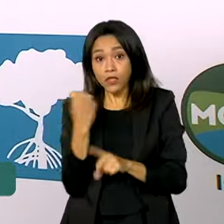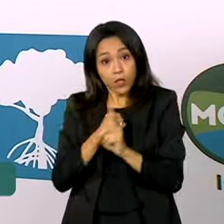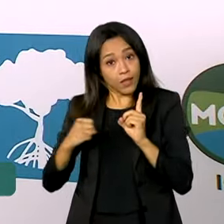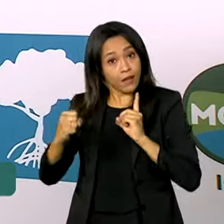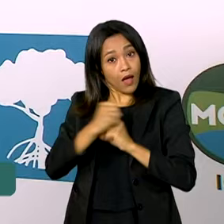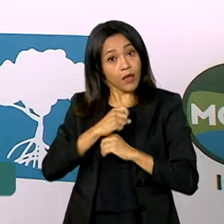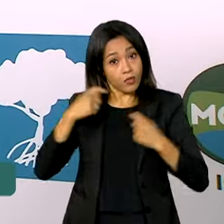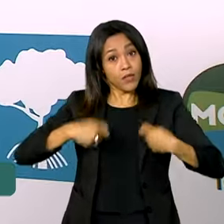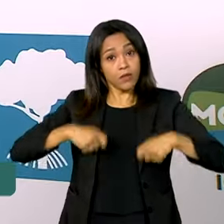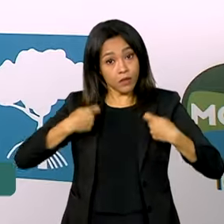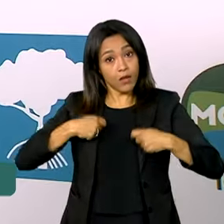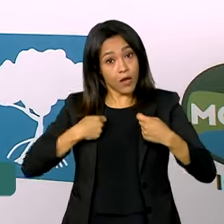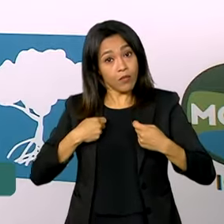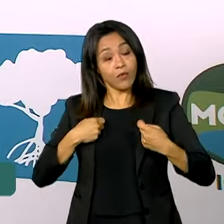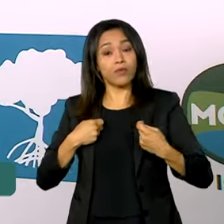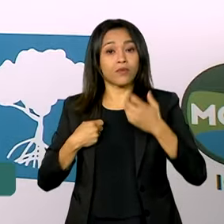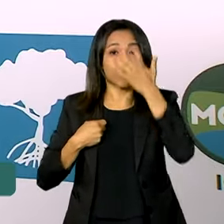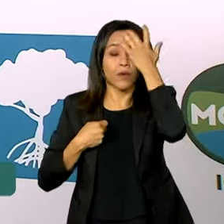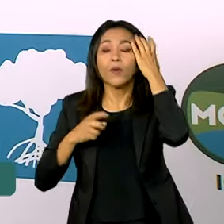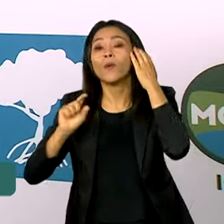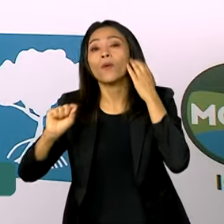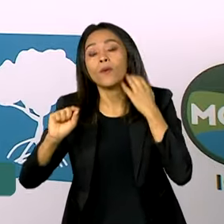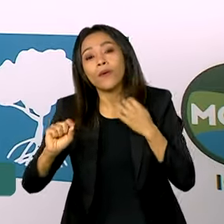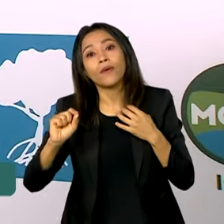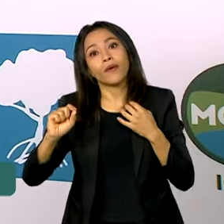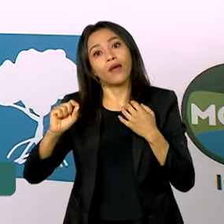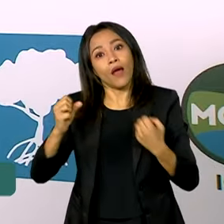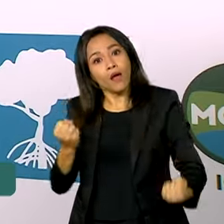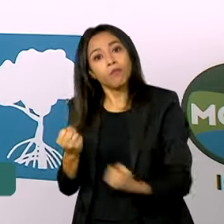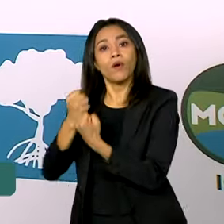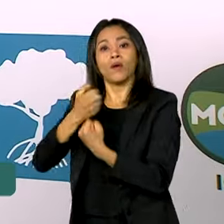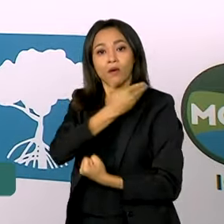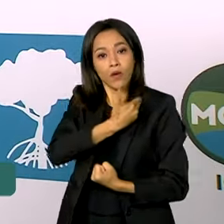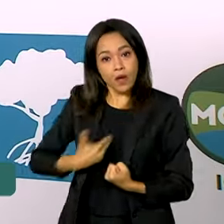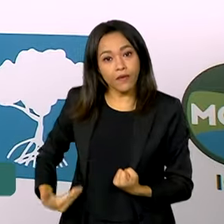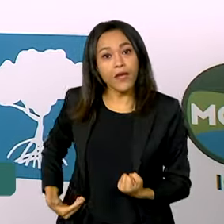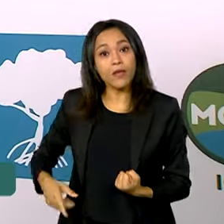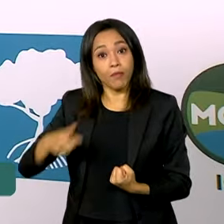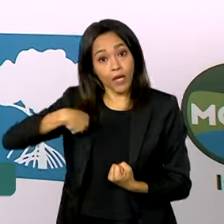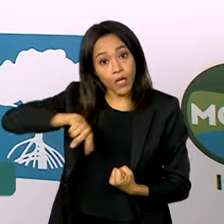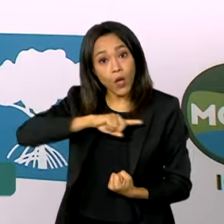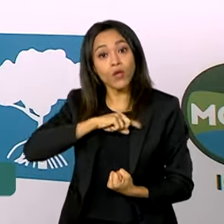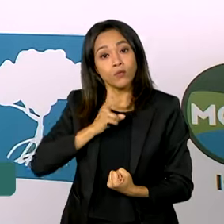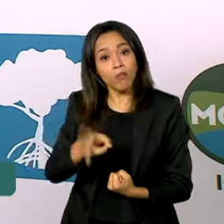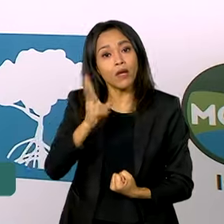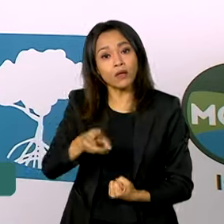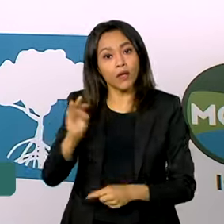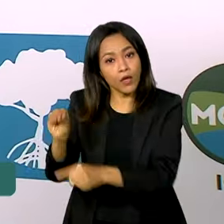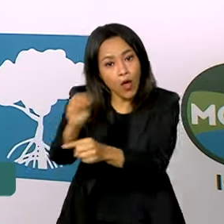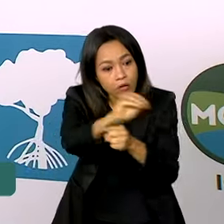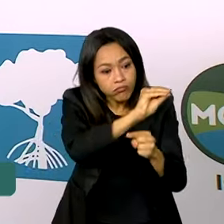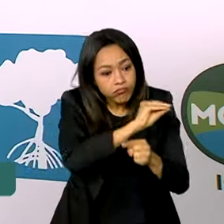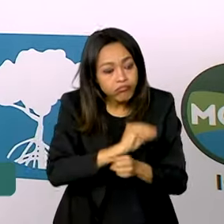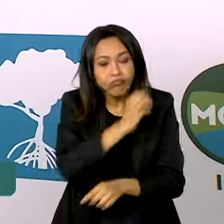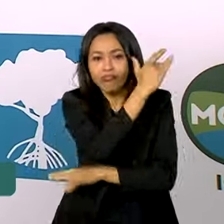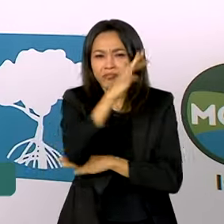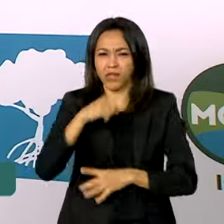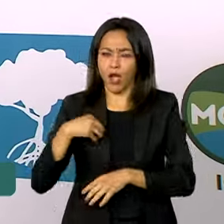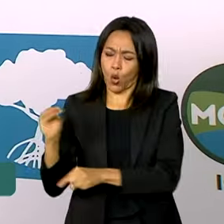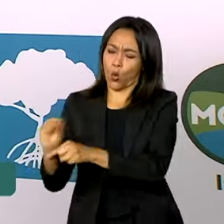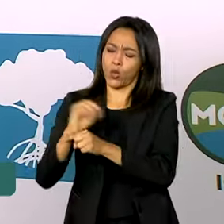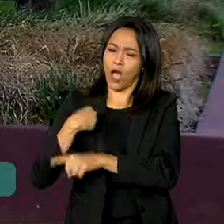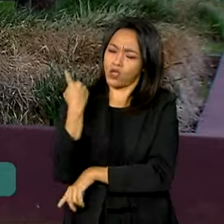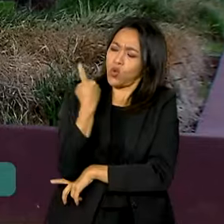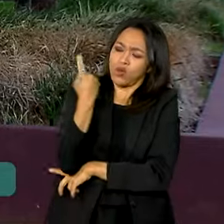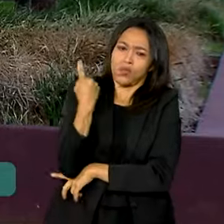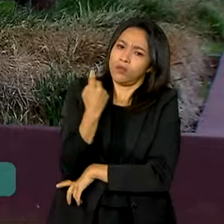podemos nos apoiar nisso, apoiar o poder público para que a gente tenha a conservação sendo feita de forma plena. Ninguém faz conservação